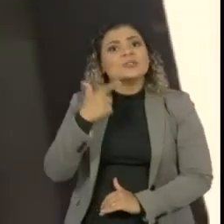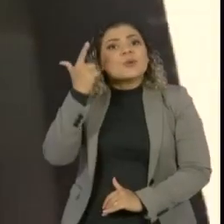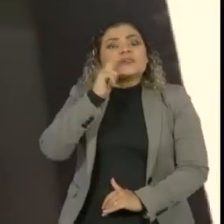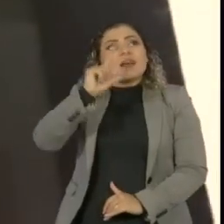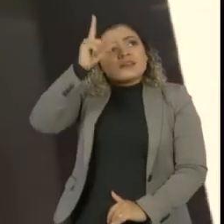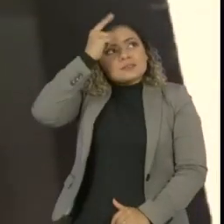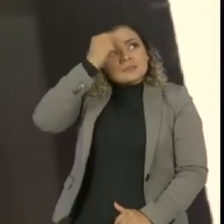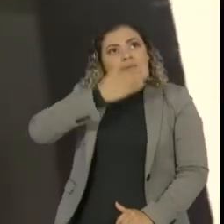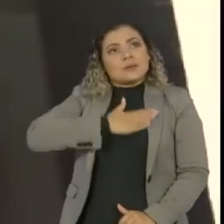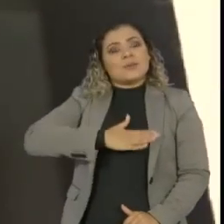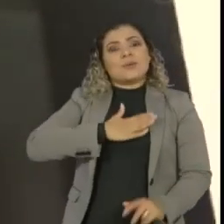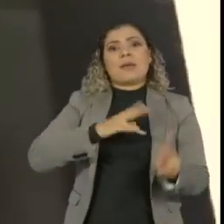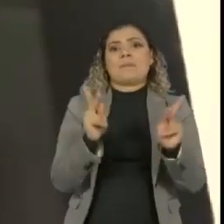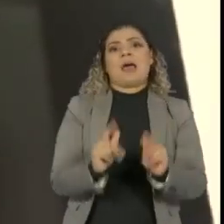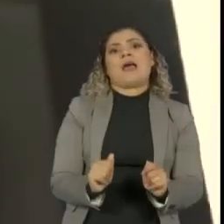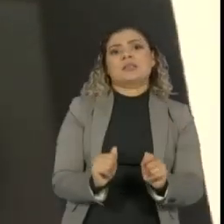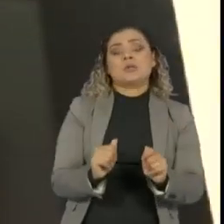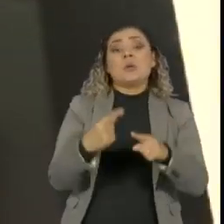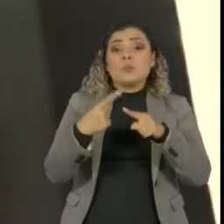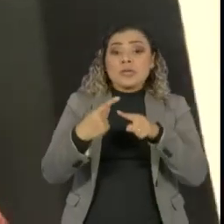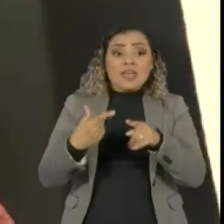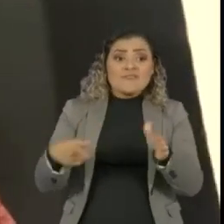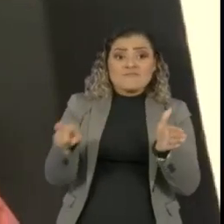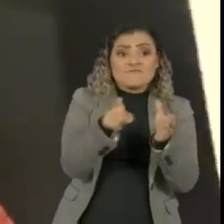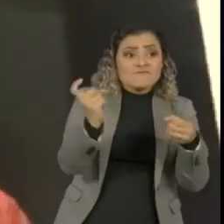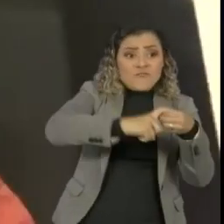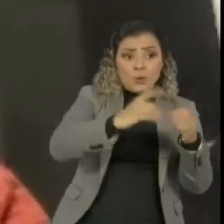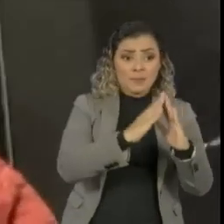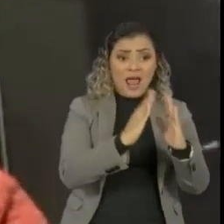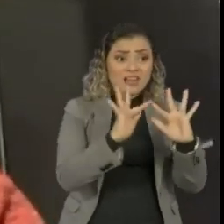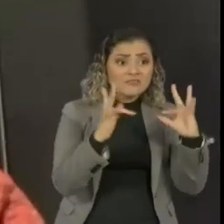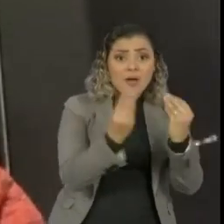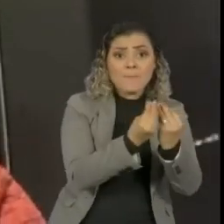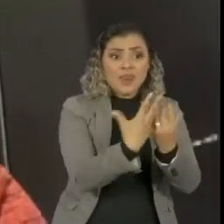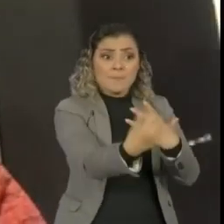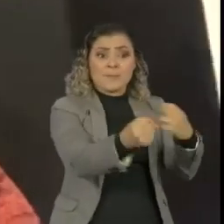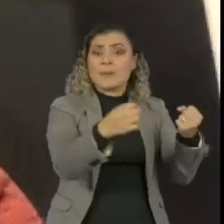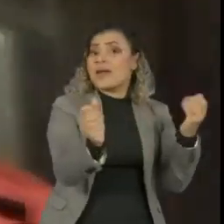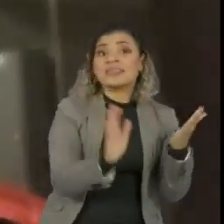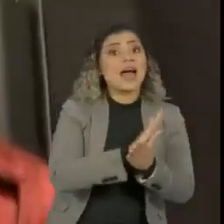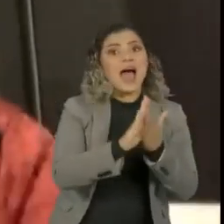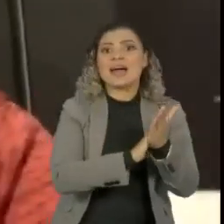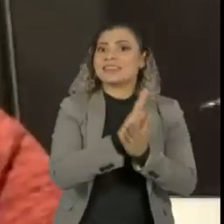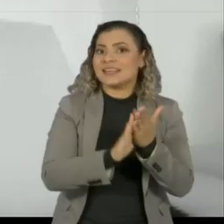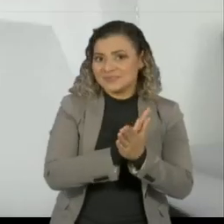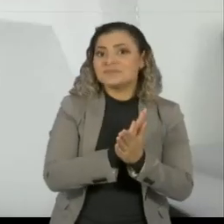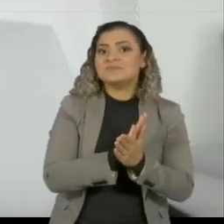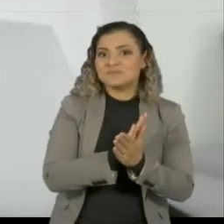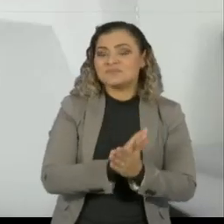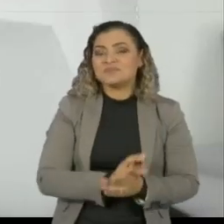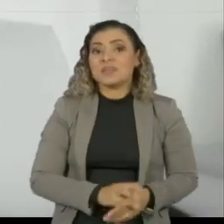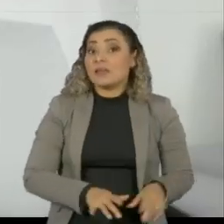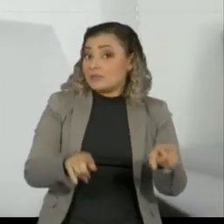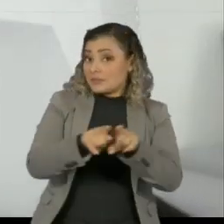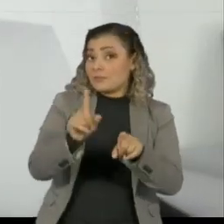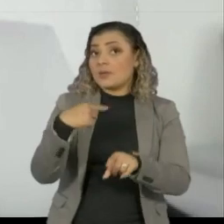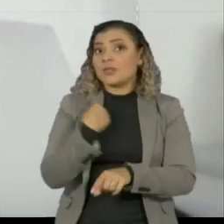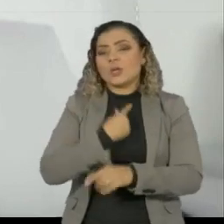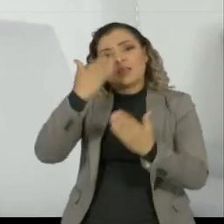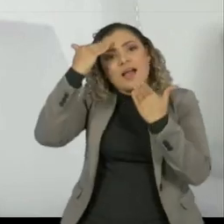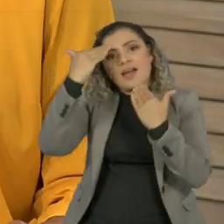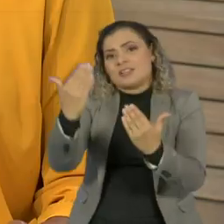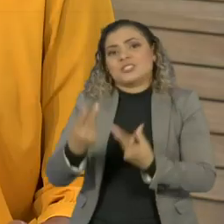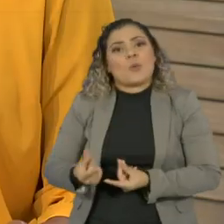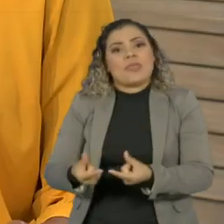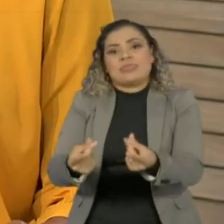fiquemos mais sossegados pelo fato de que a gente não vai correr o risco de estar contaminando a nossa família. Eu vou ter uma gratidão eterna por